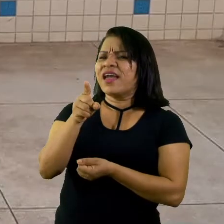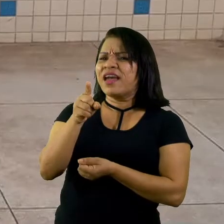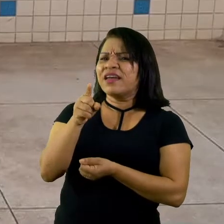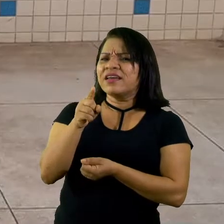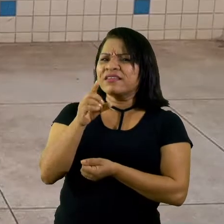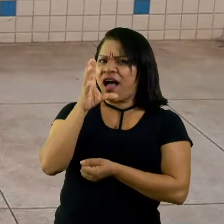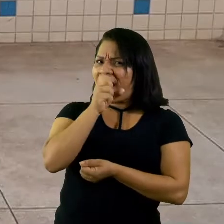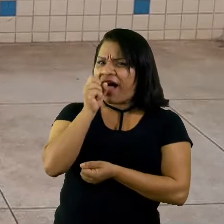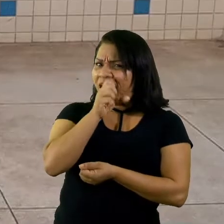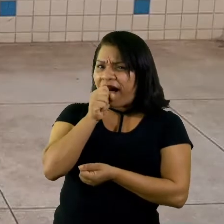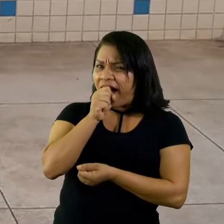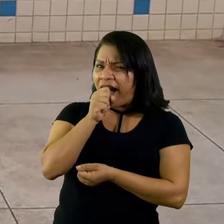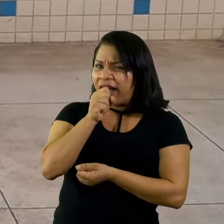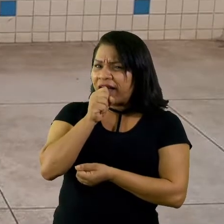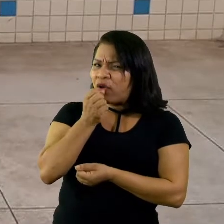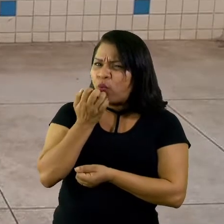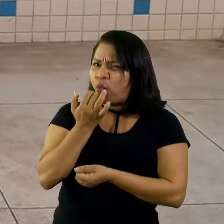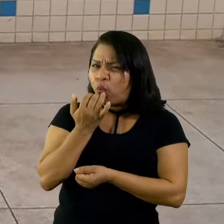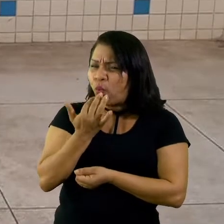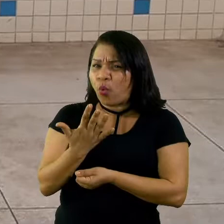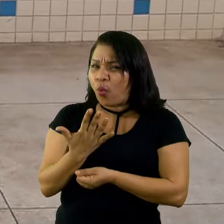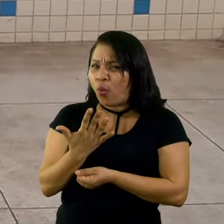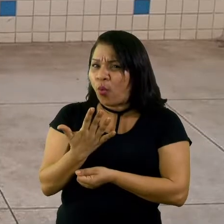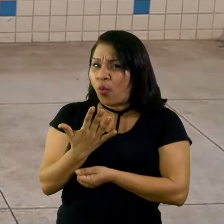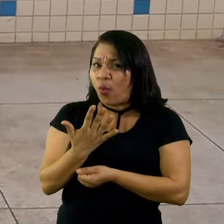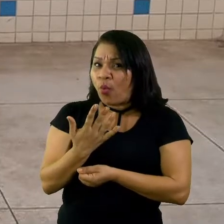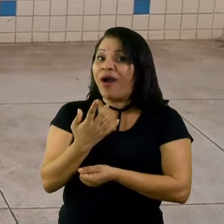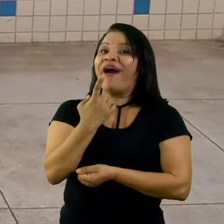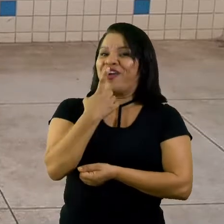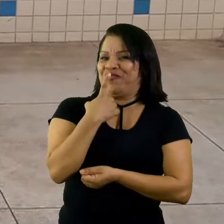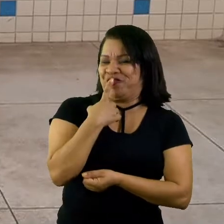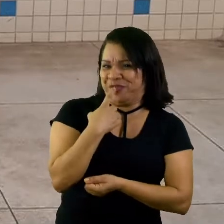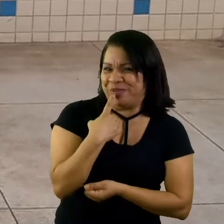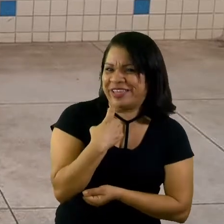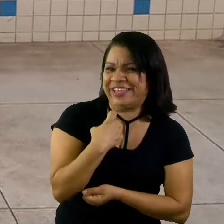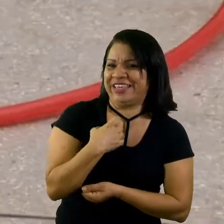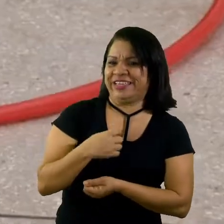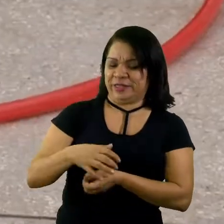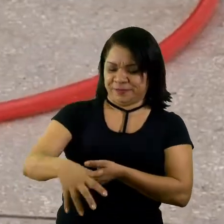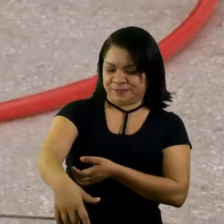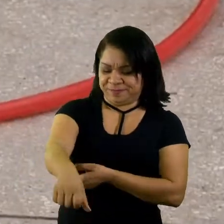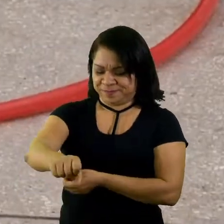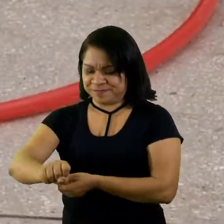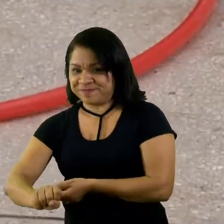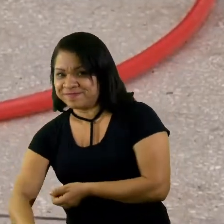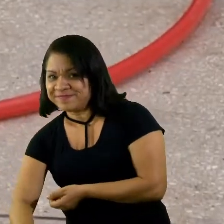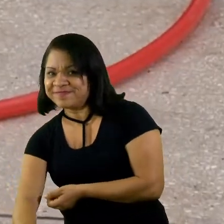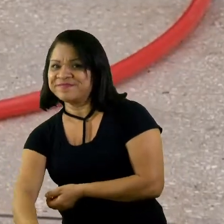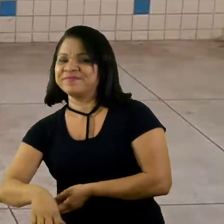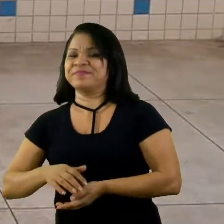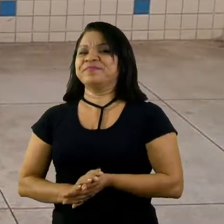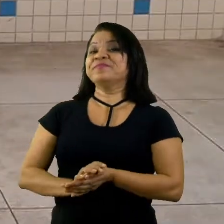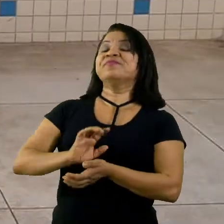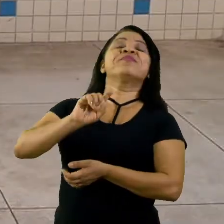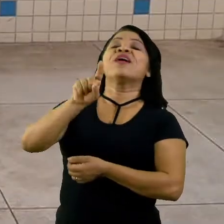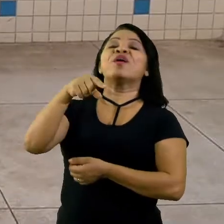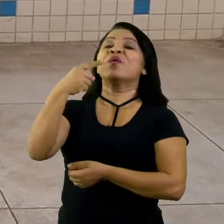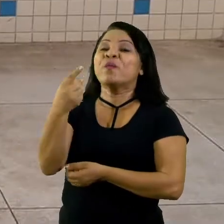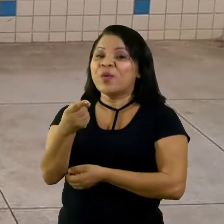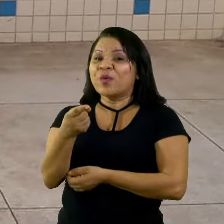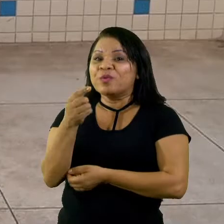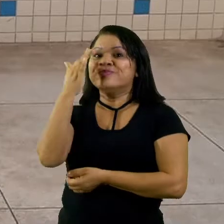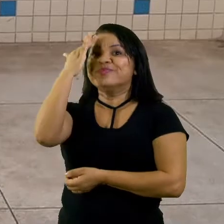Laranja? Será que é laranja? Não, vermelho! E esse outro aqui? Você já sabe a cor?